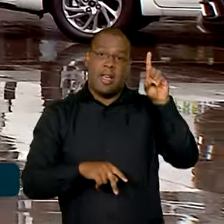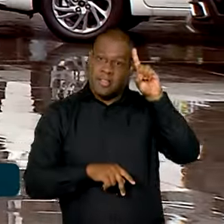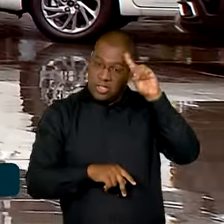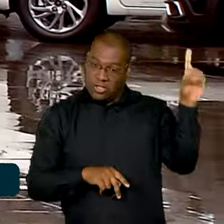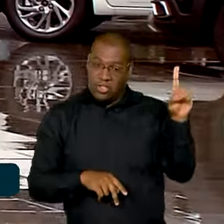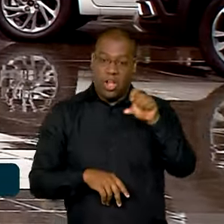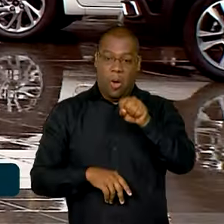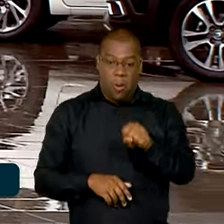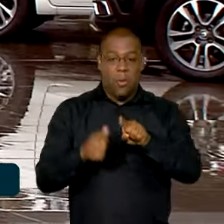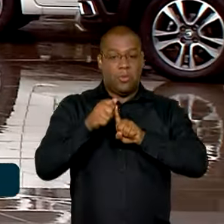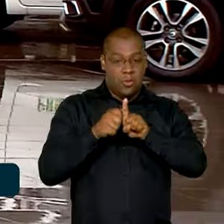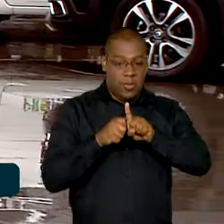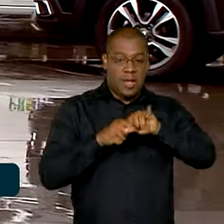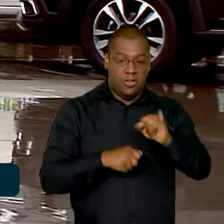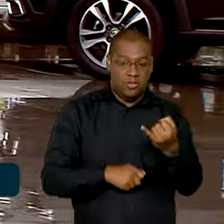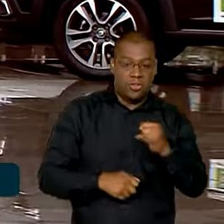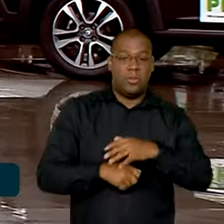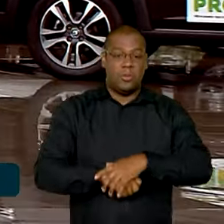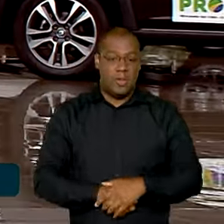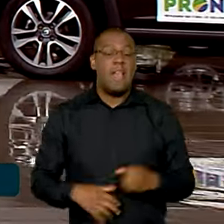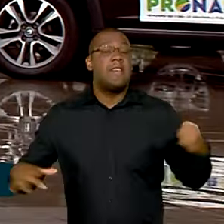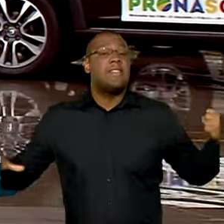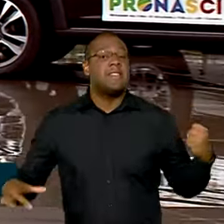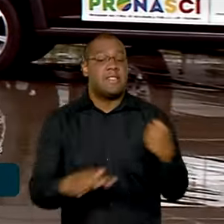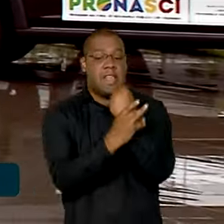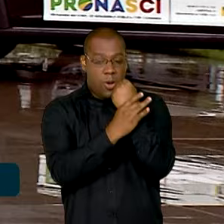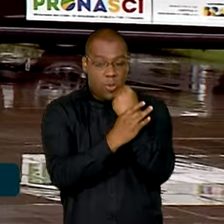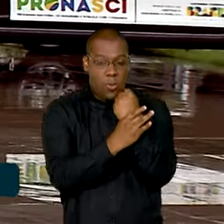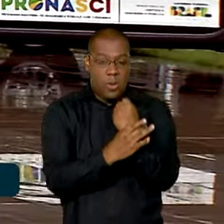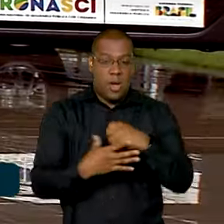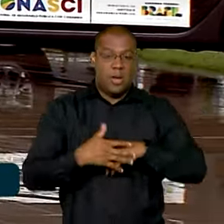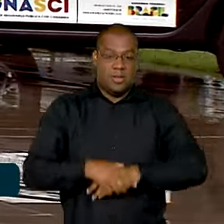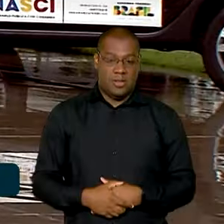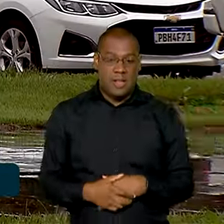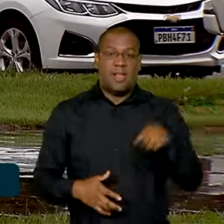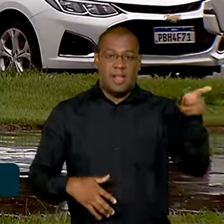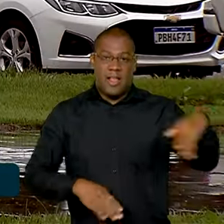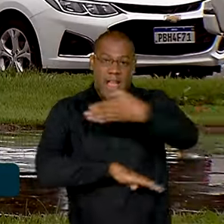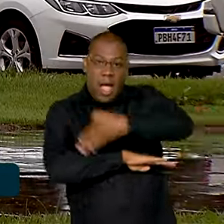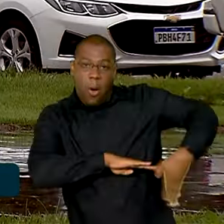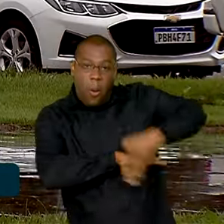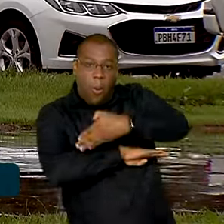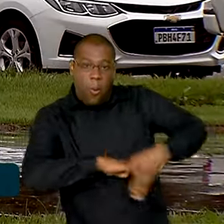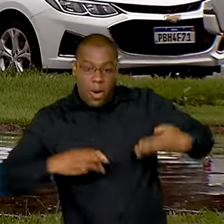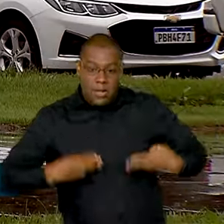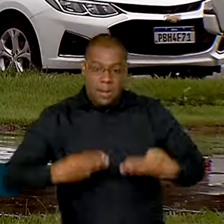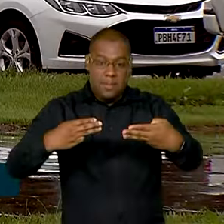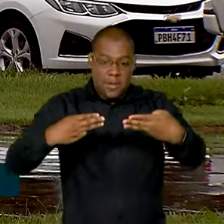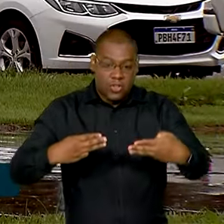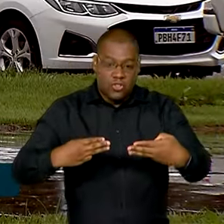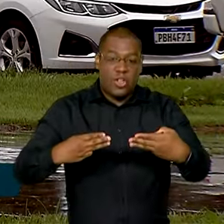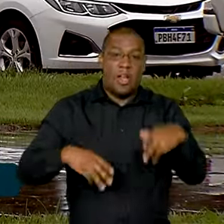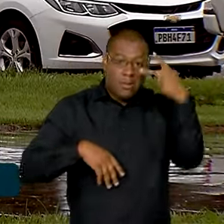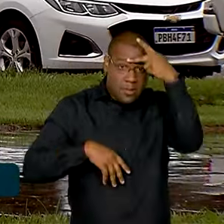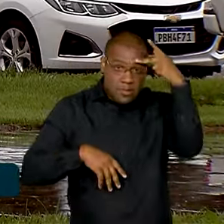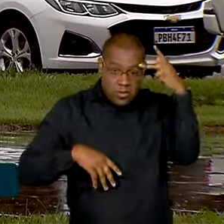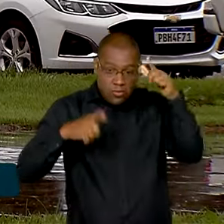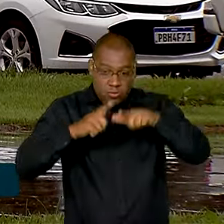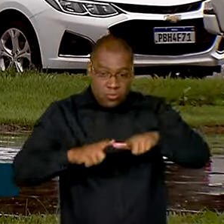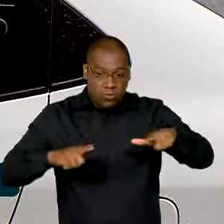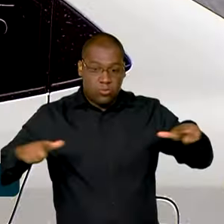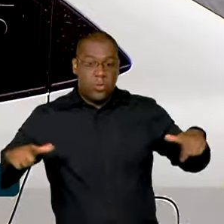A segurança será reforçada com isolamento da Praça dos Três Poderes e atuação de 250